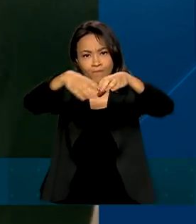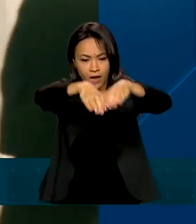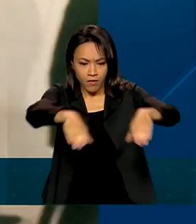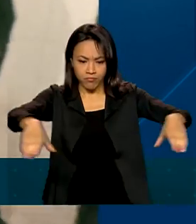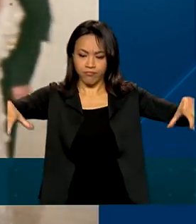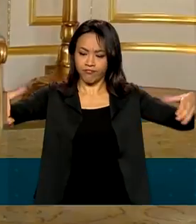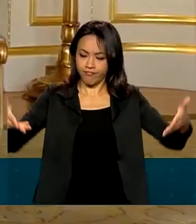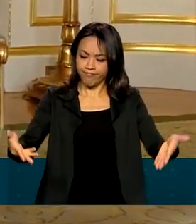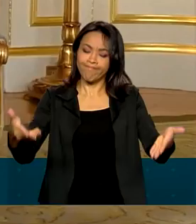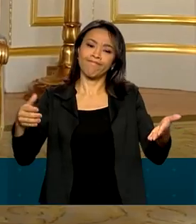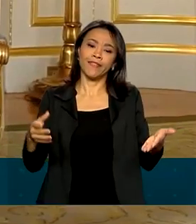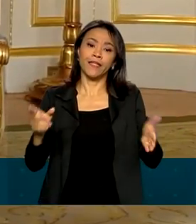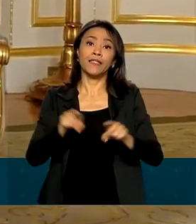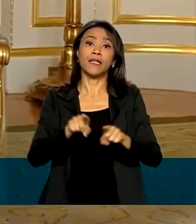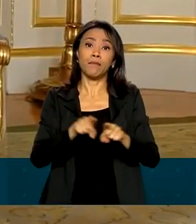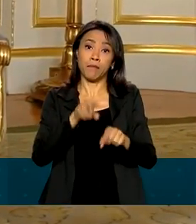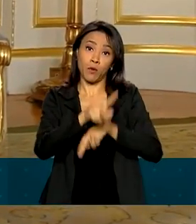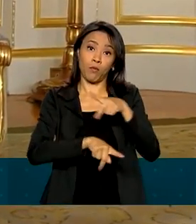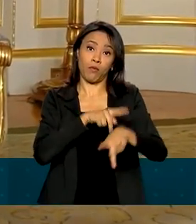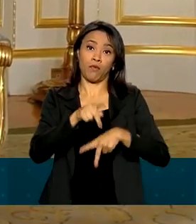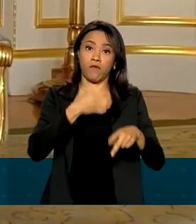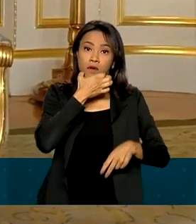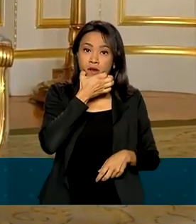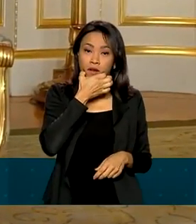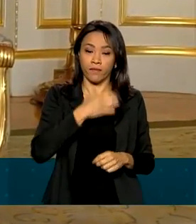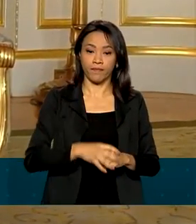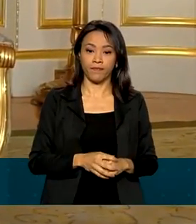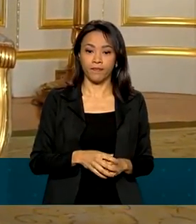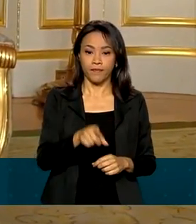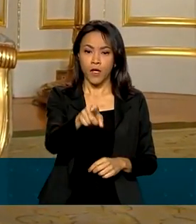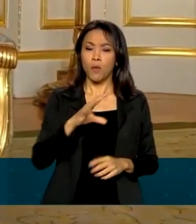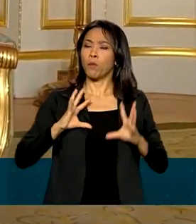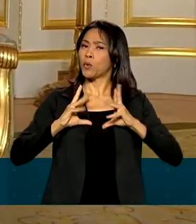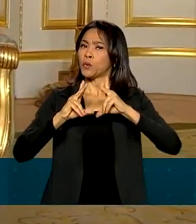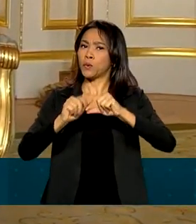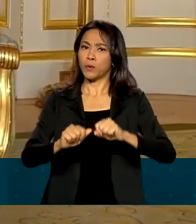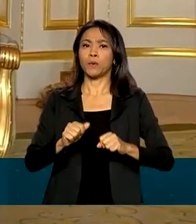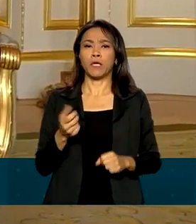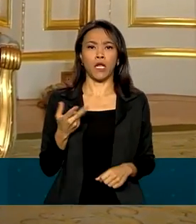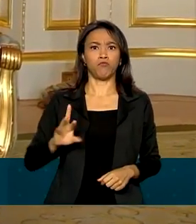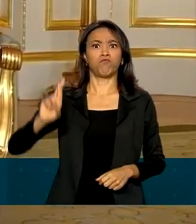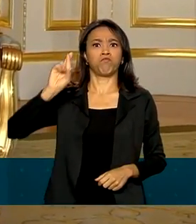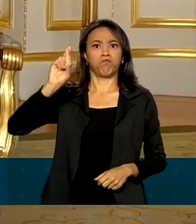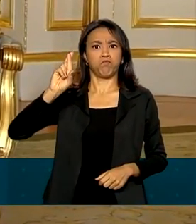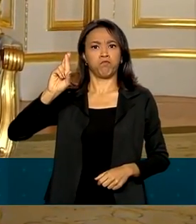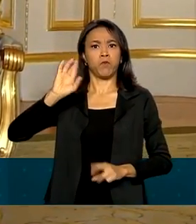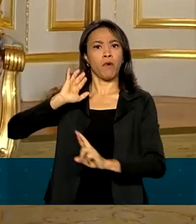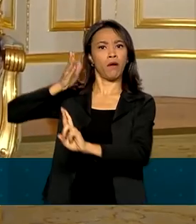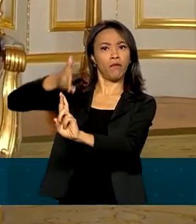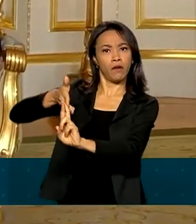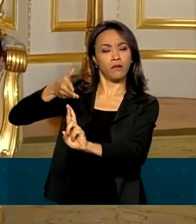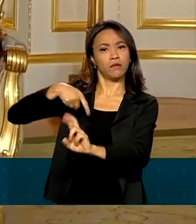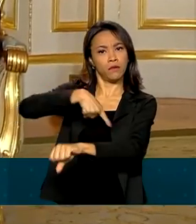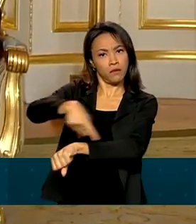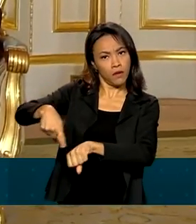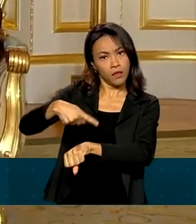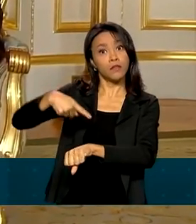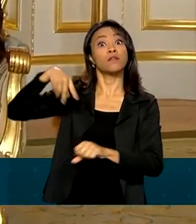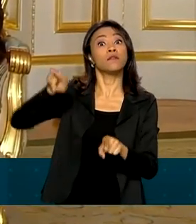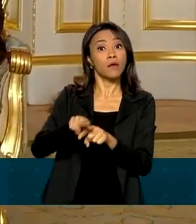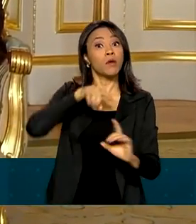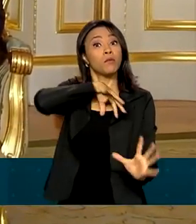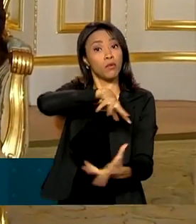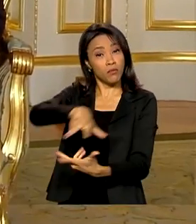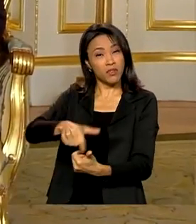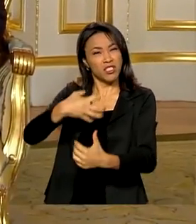ao Reino Unido. Por tudo que ela representou para o seu país e para o mundo, o momento é